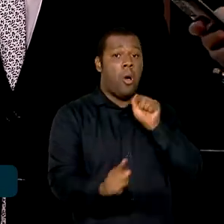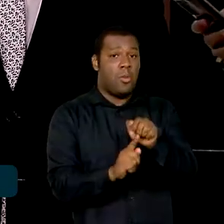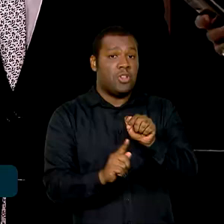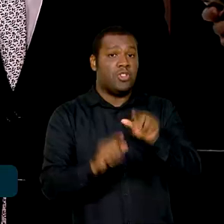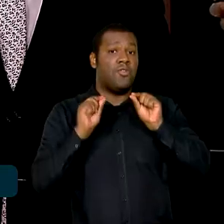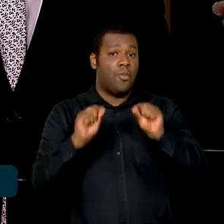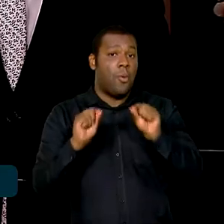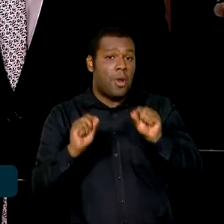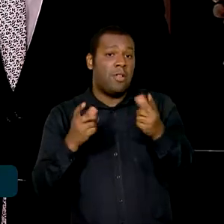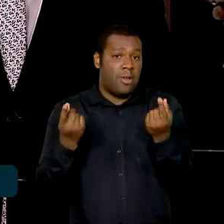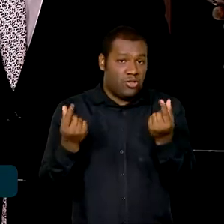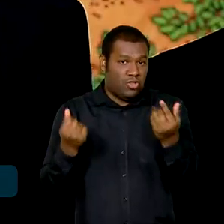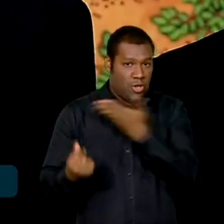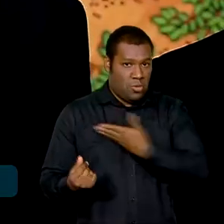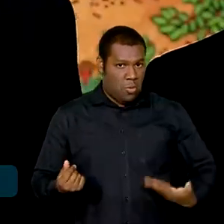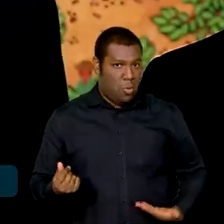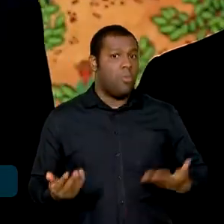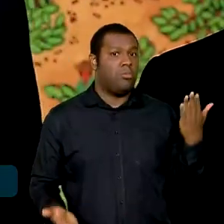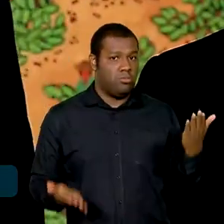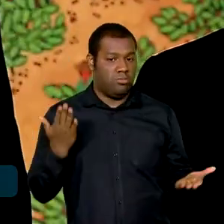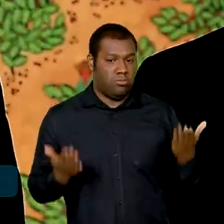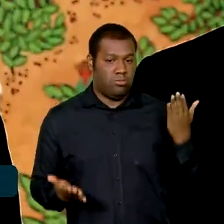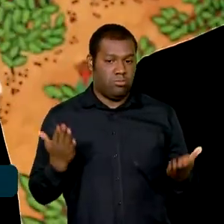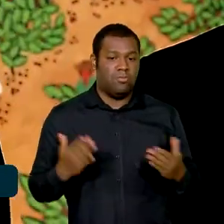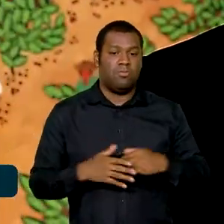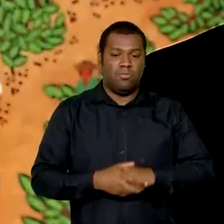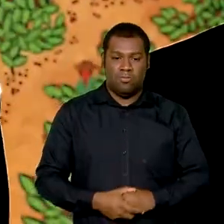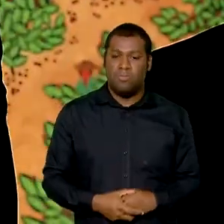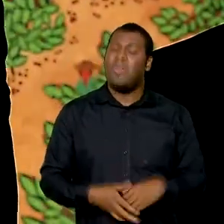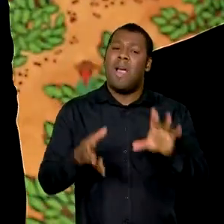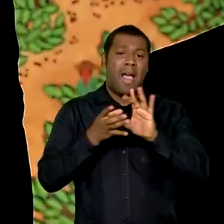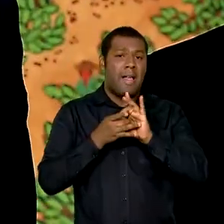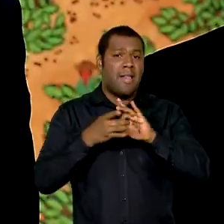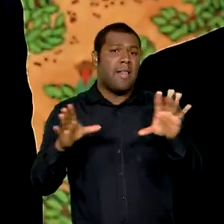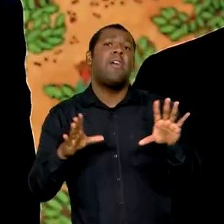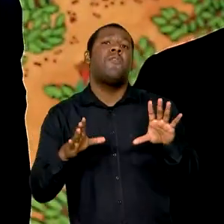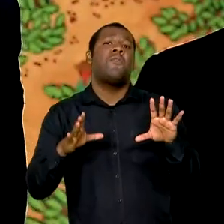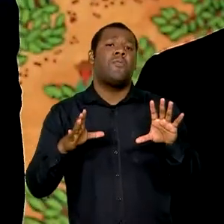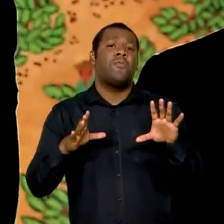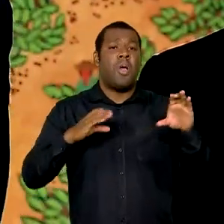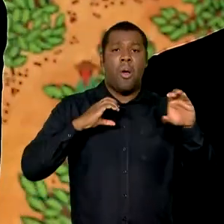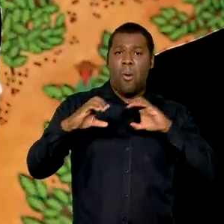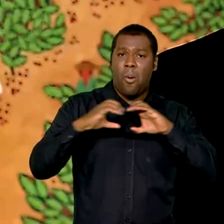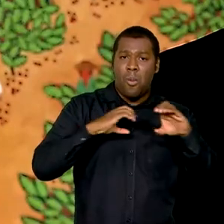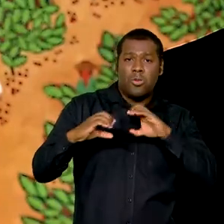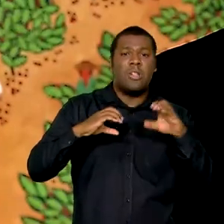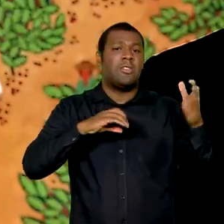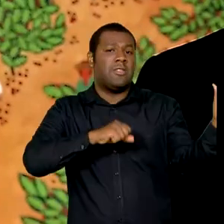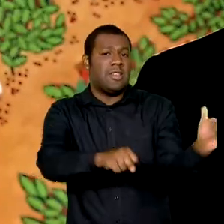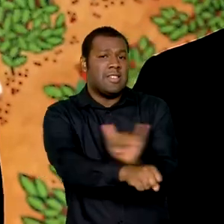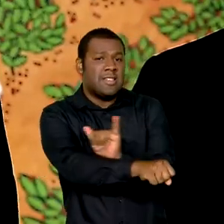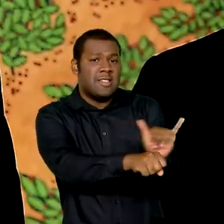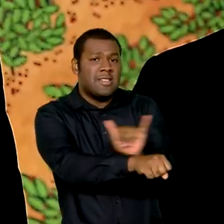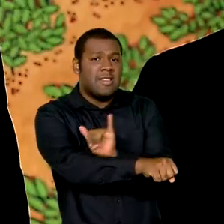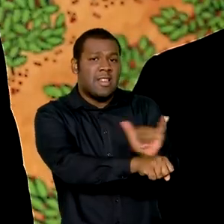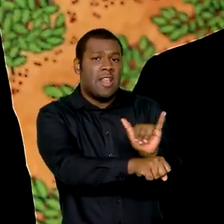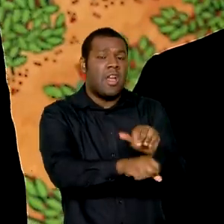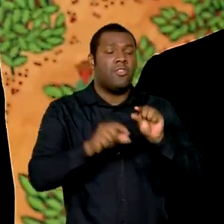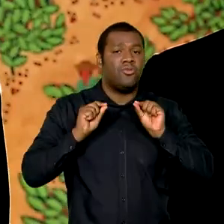equilíbrio das contas públicas. Estamos abertos a negociar qual é a melhor forma de que a gente possa garantir o sucesso